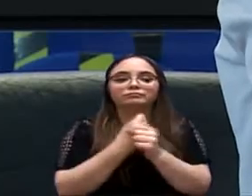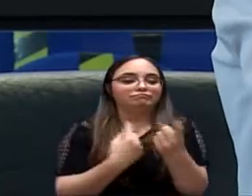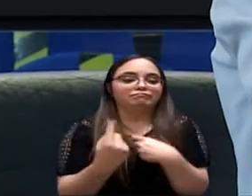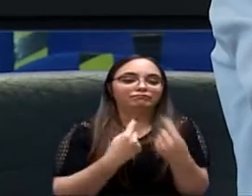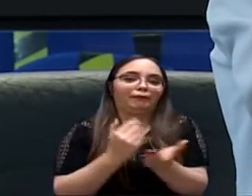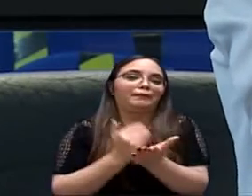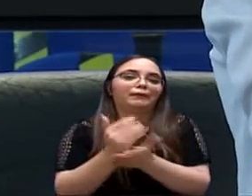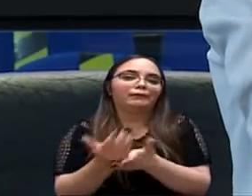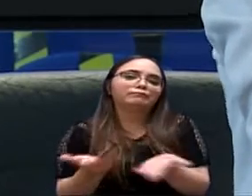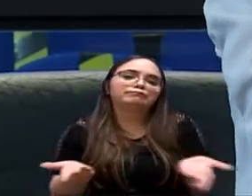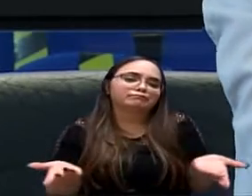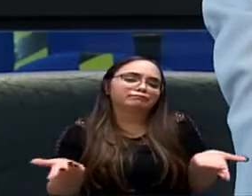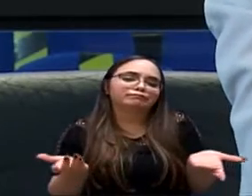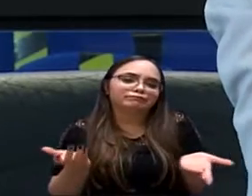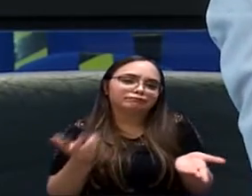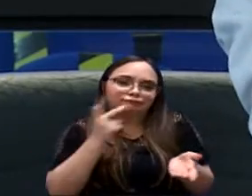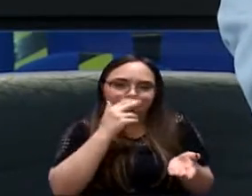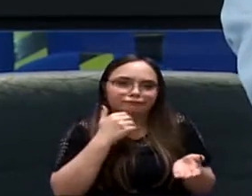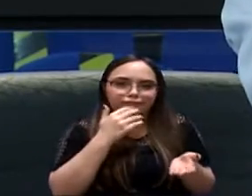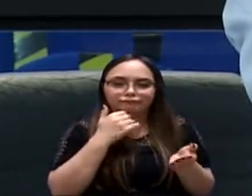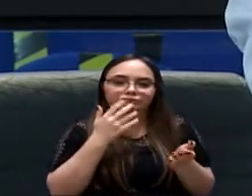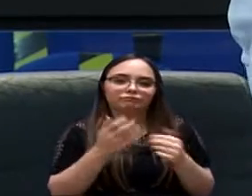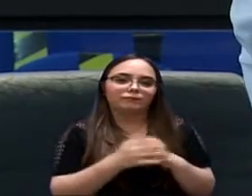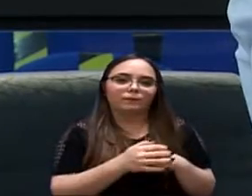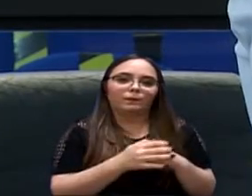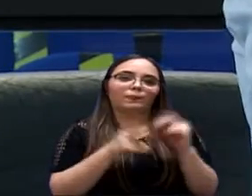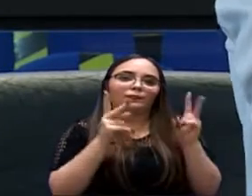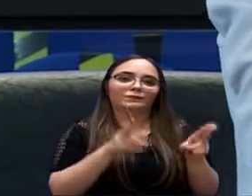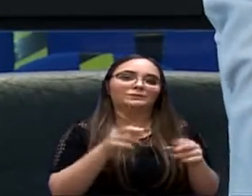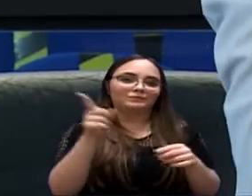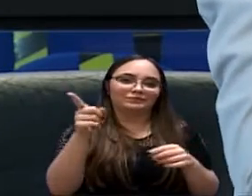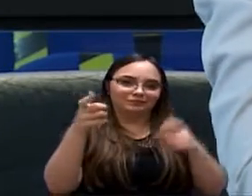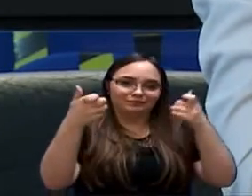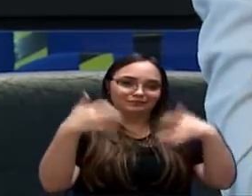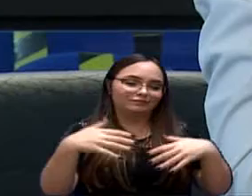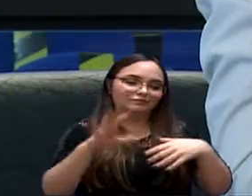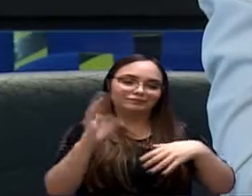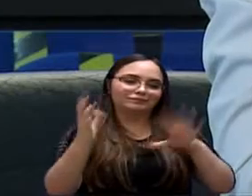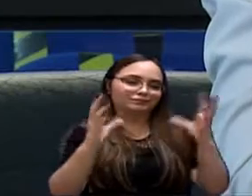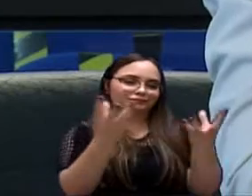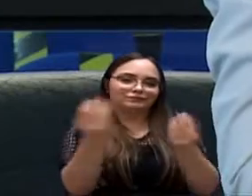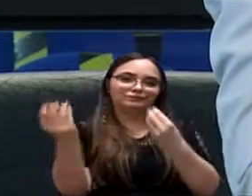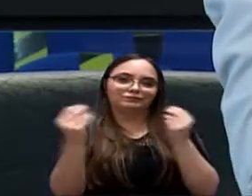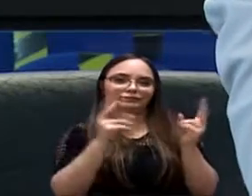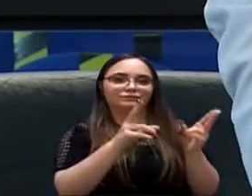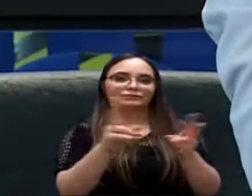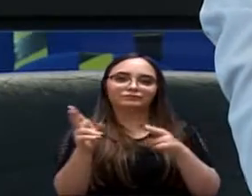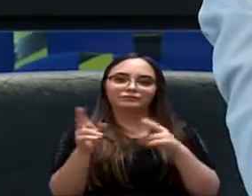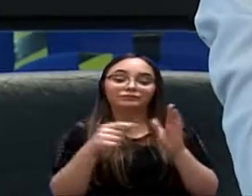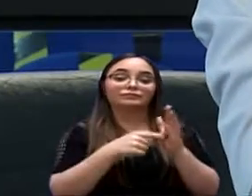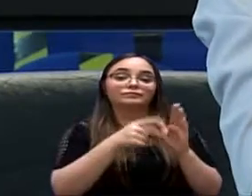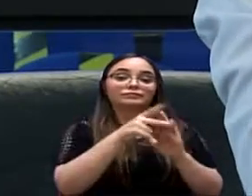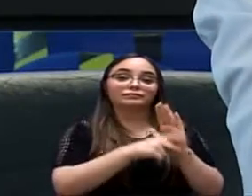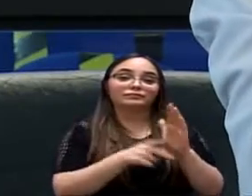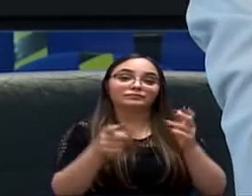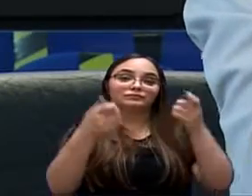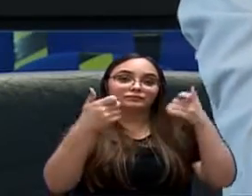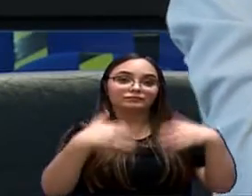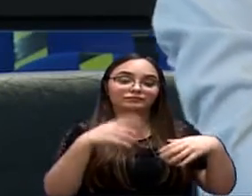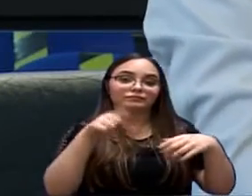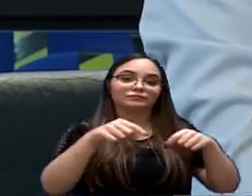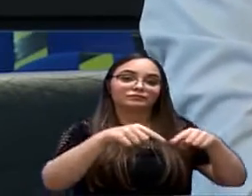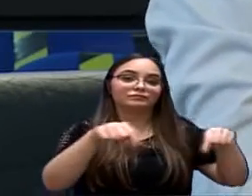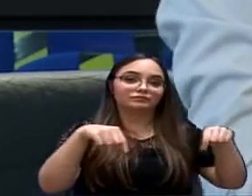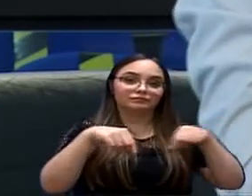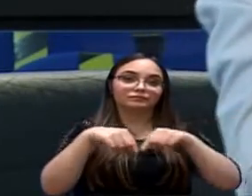tipicamente residencial. E acontece isso pela cidade inteira, como o senhor está colocando. O projeto que o senhor colocou era para loteamentos de